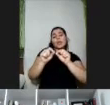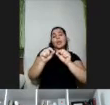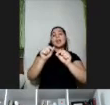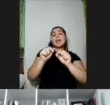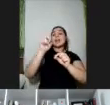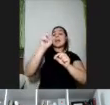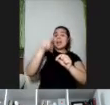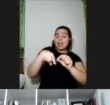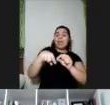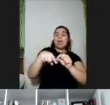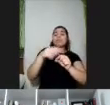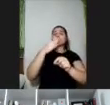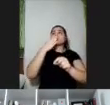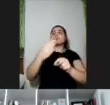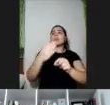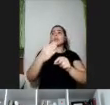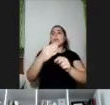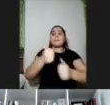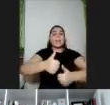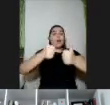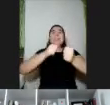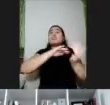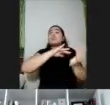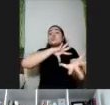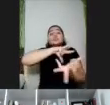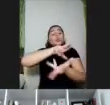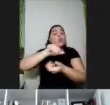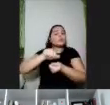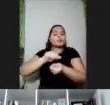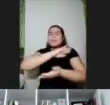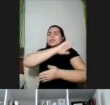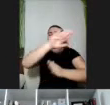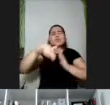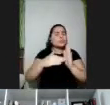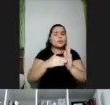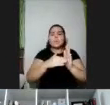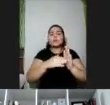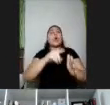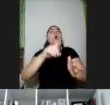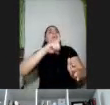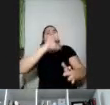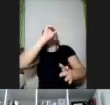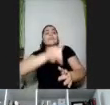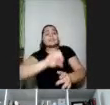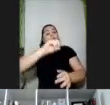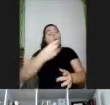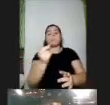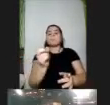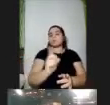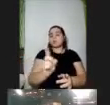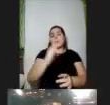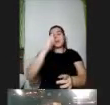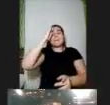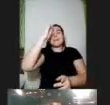um modelo muito mais adequado para todo mundo com e sem deficiência na medida em que todos nós principalmente essa geração